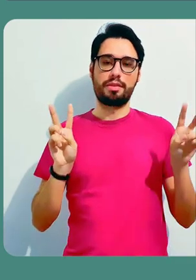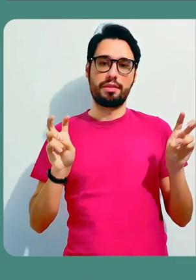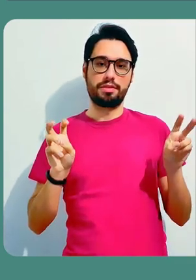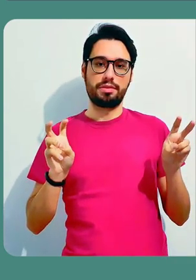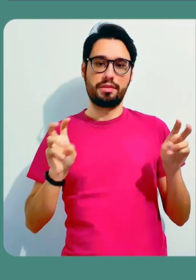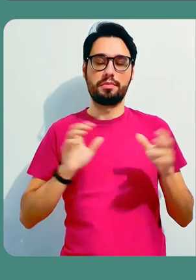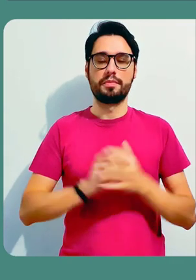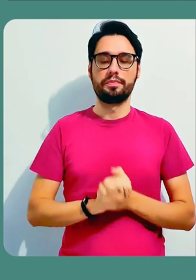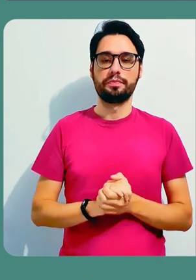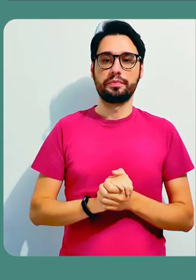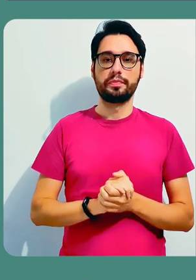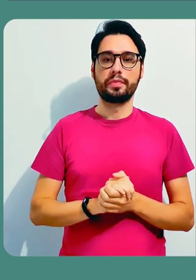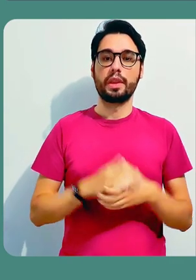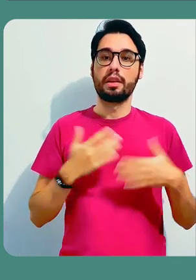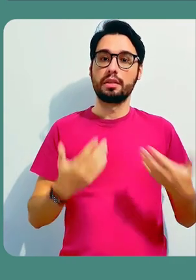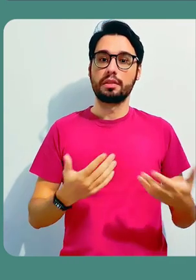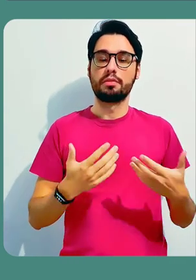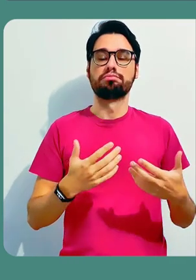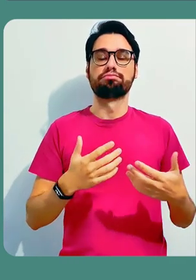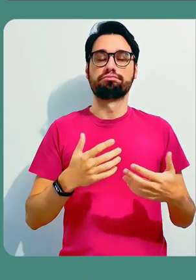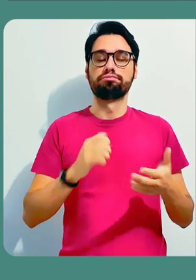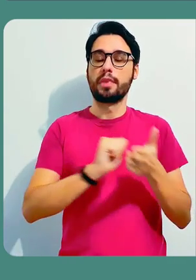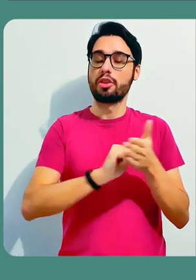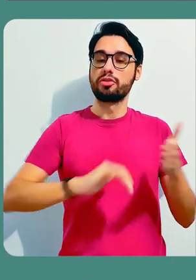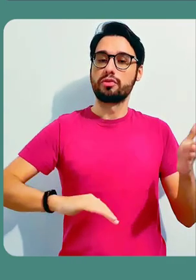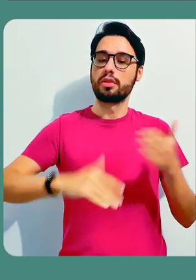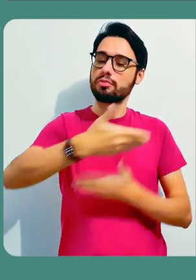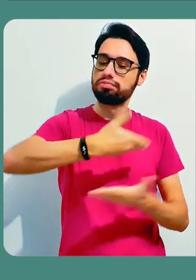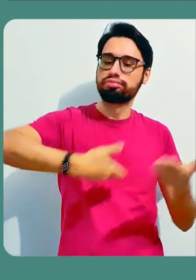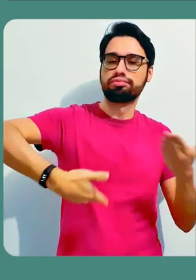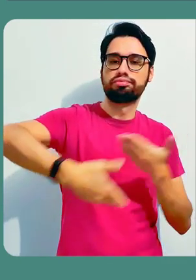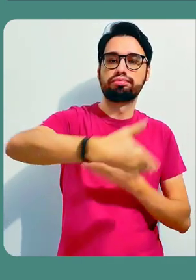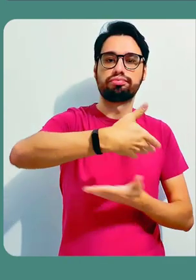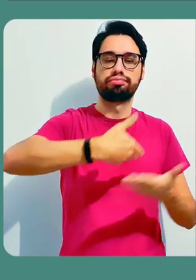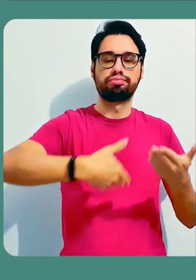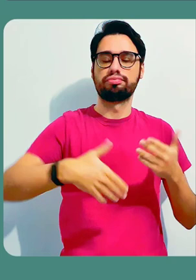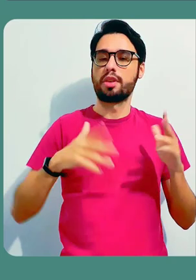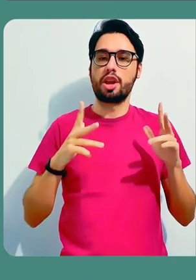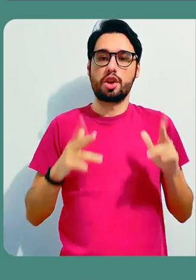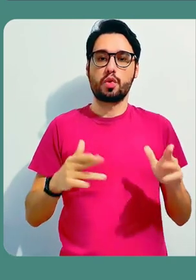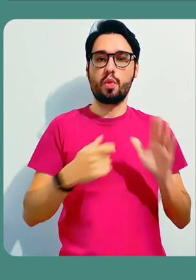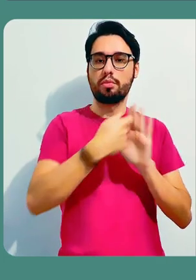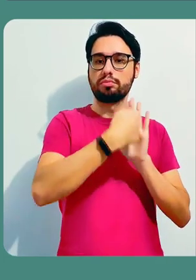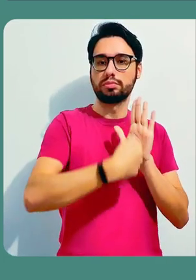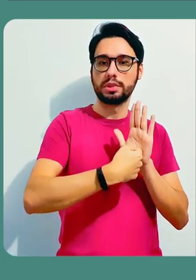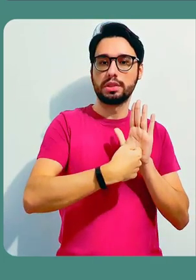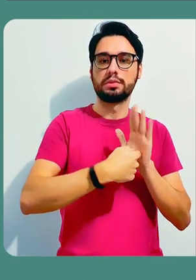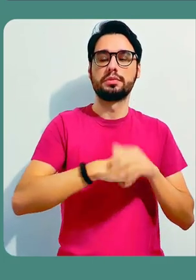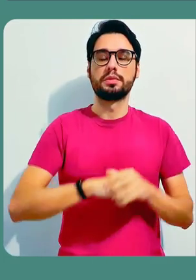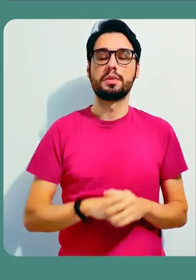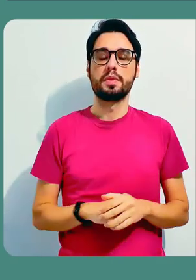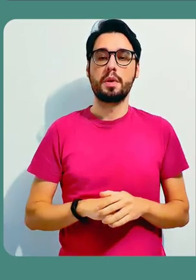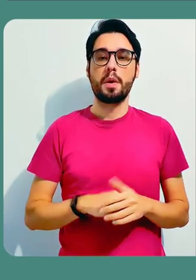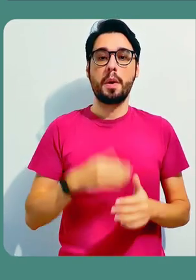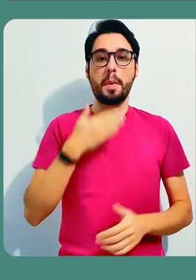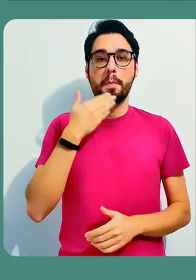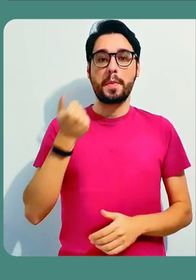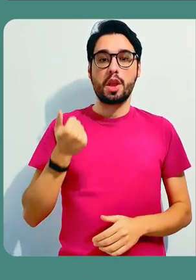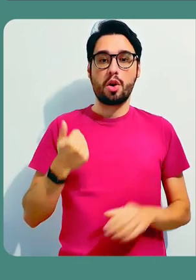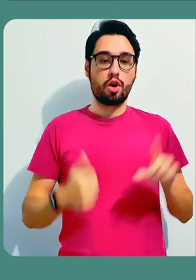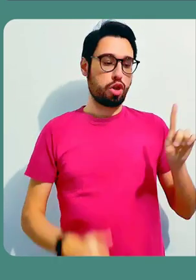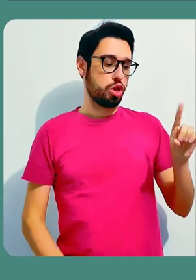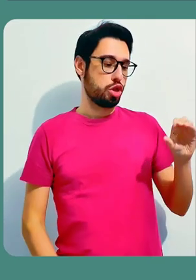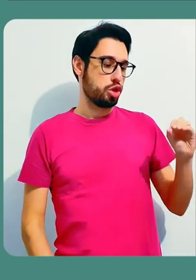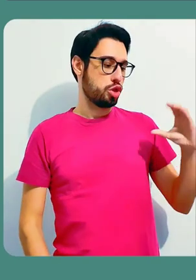de cada um dos meus estudantes. Então, essa atividade foi feita de forma colaborativa e funciona como um editor de